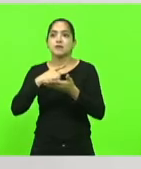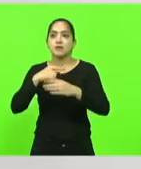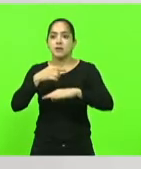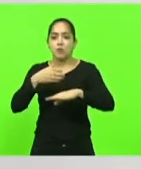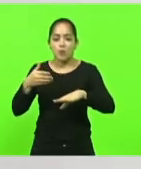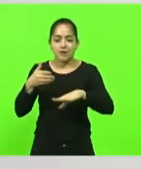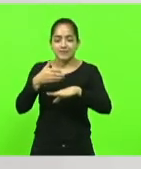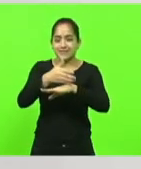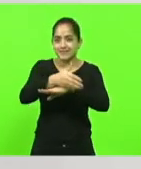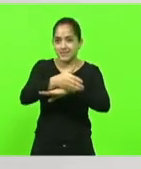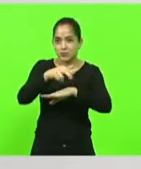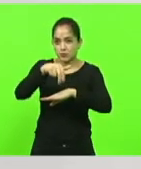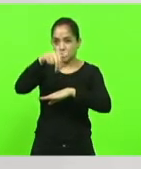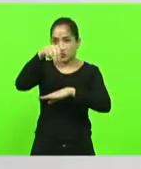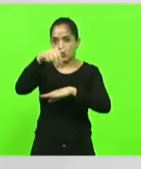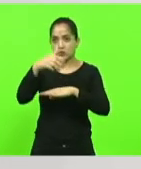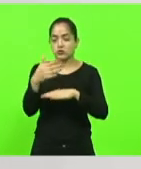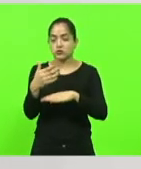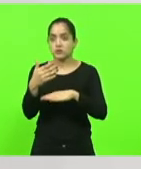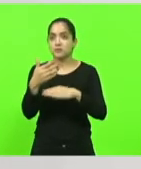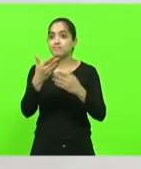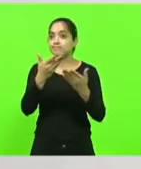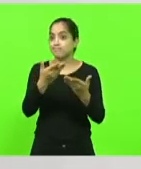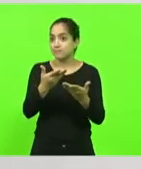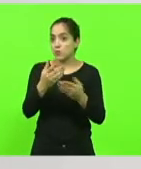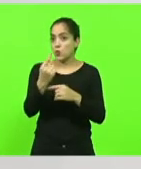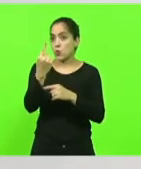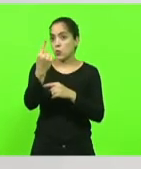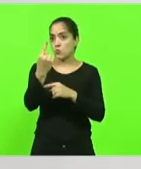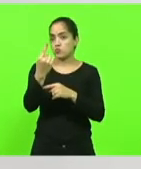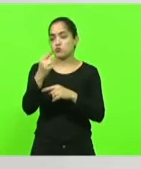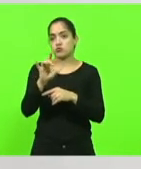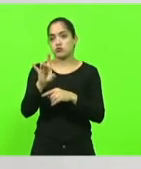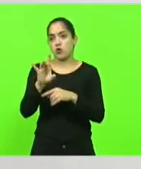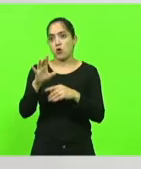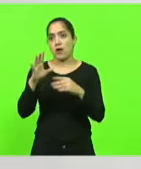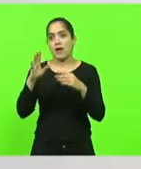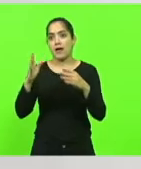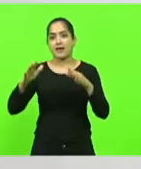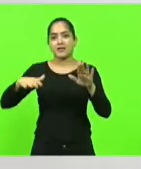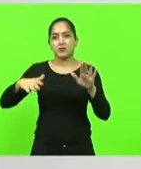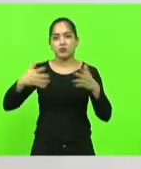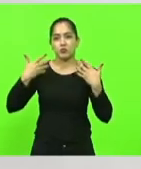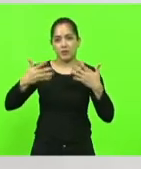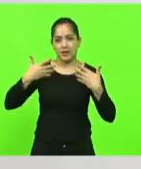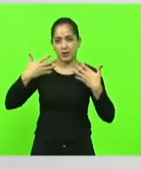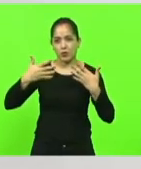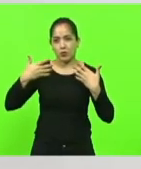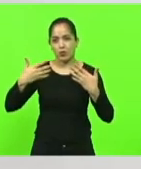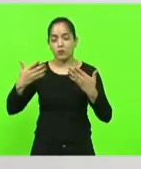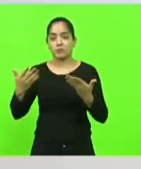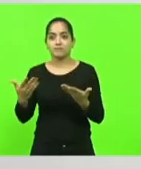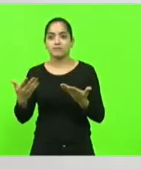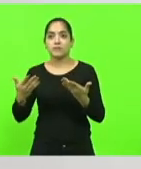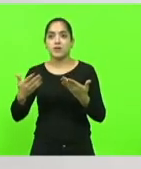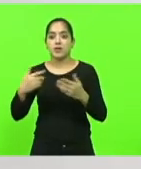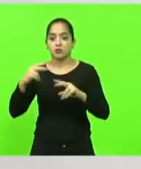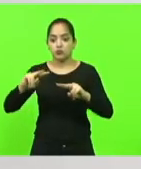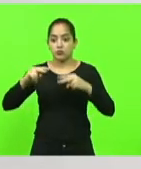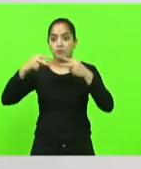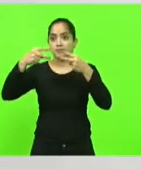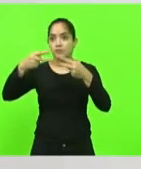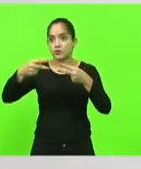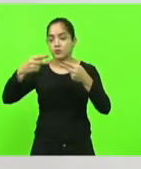cidade de quase 300 anos, que só tinha um acesso. Então, no verão, uma população de 40 pula para 100 mil pessoas,